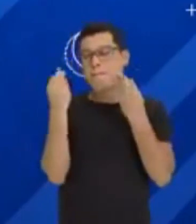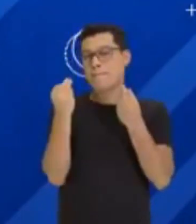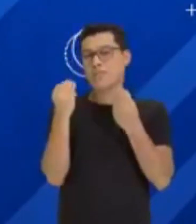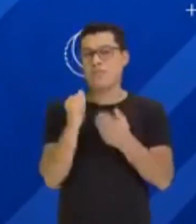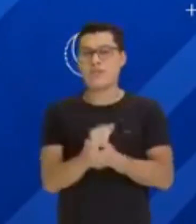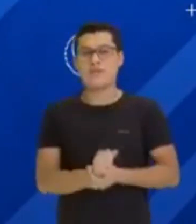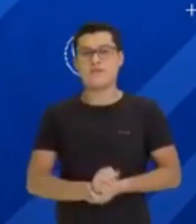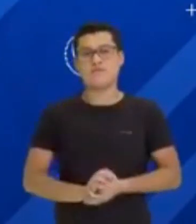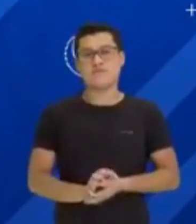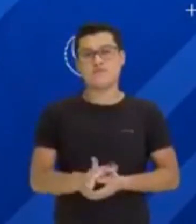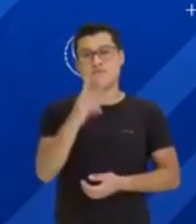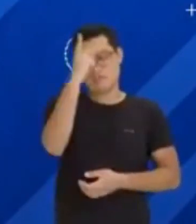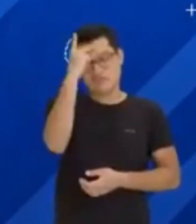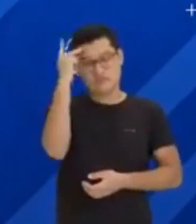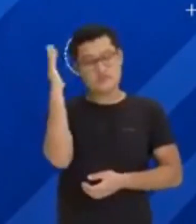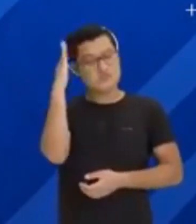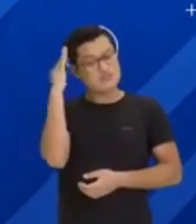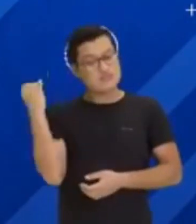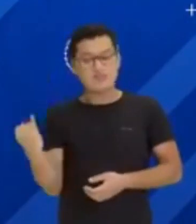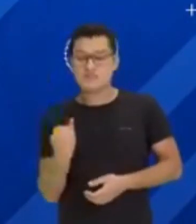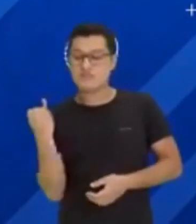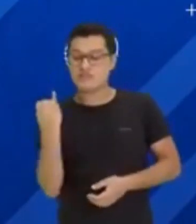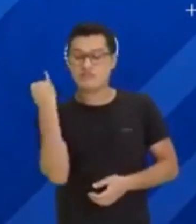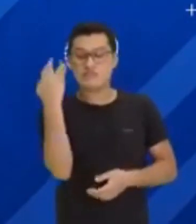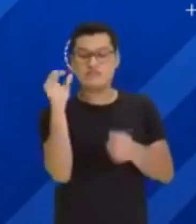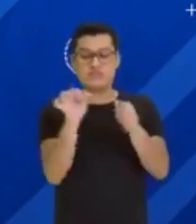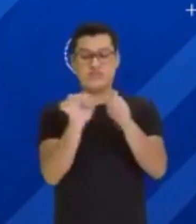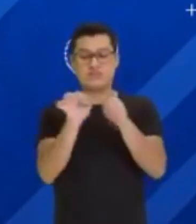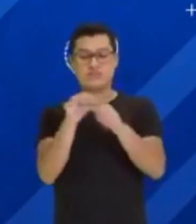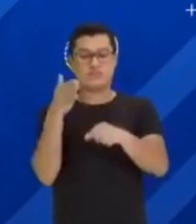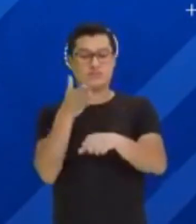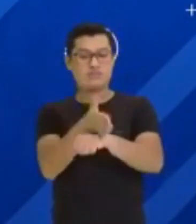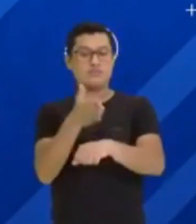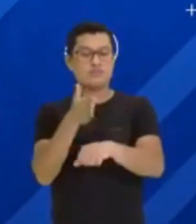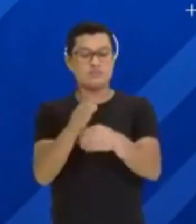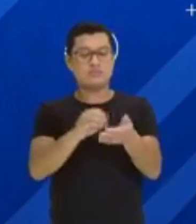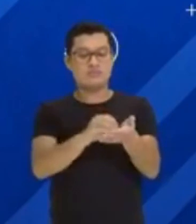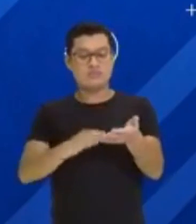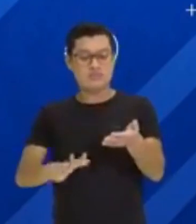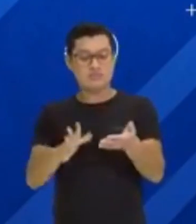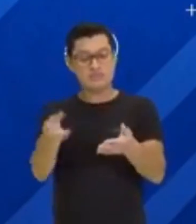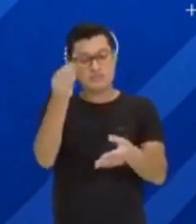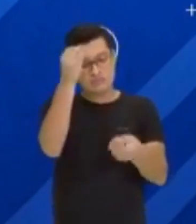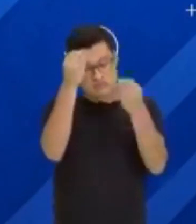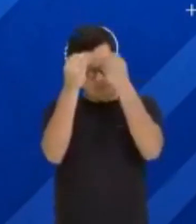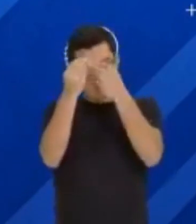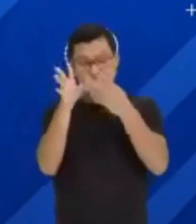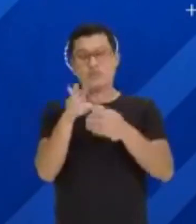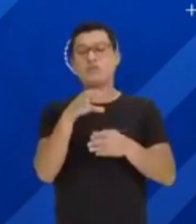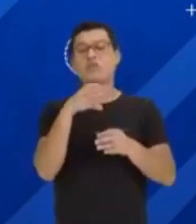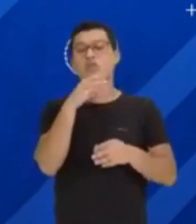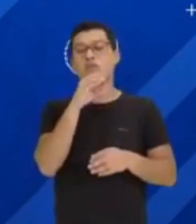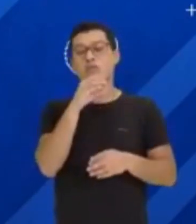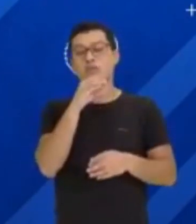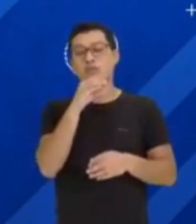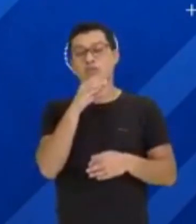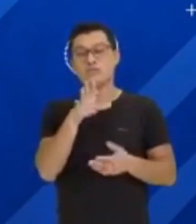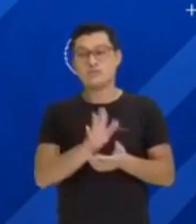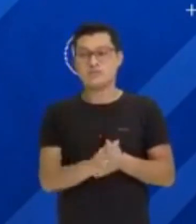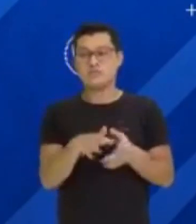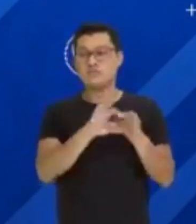Pessoal, nós sabemos da importância de fazer exercícios para fixarmos melhor os conteúdos das aulas.